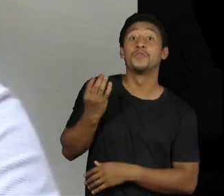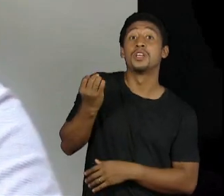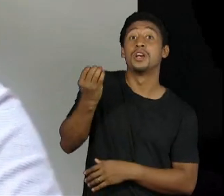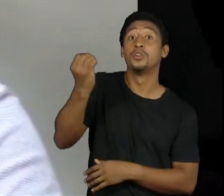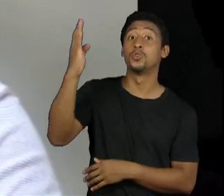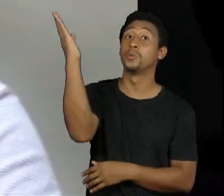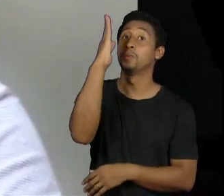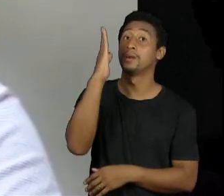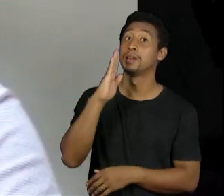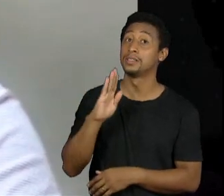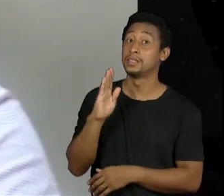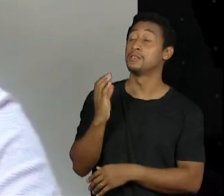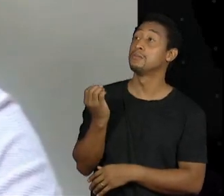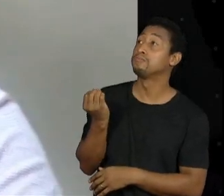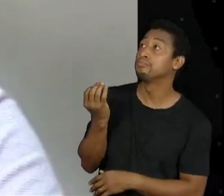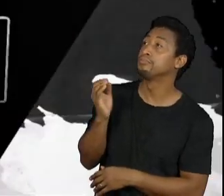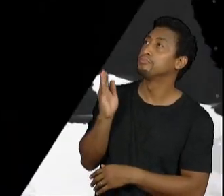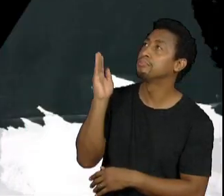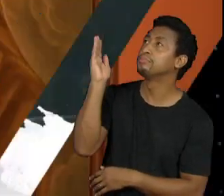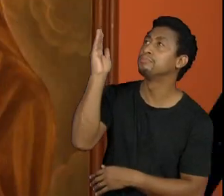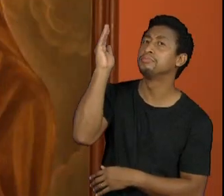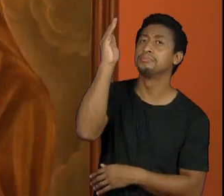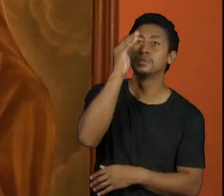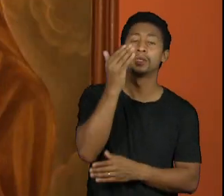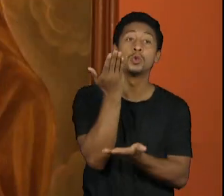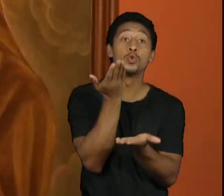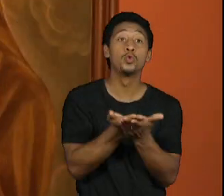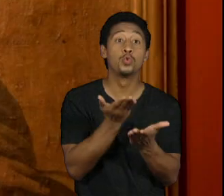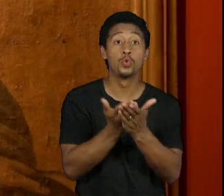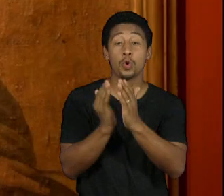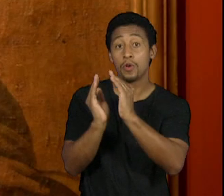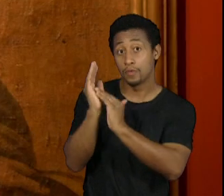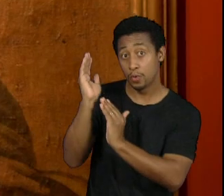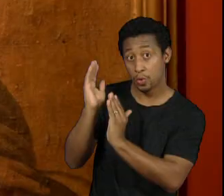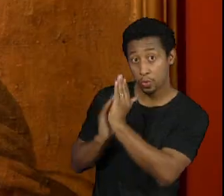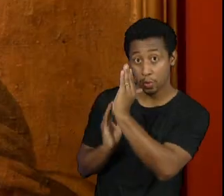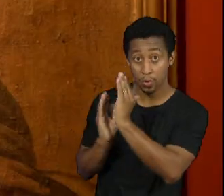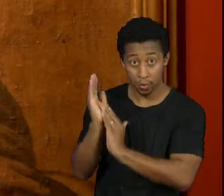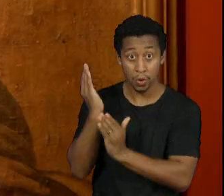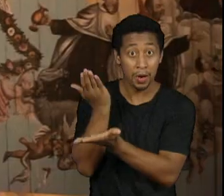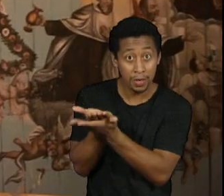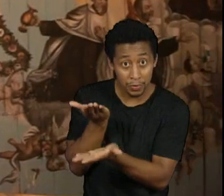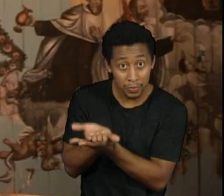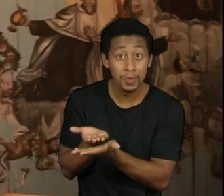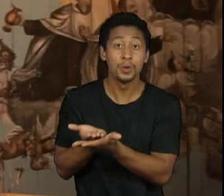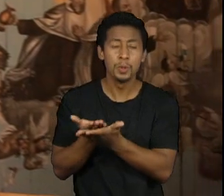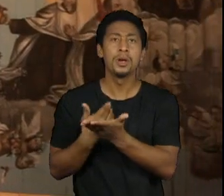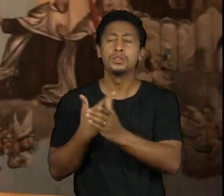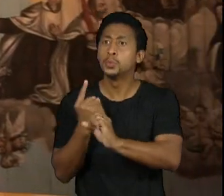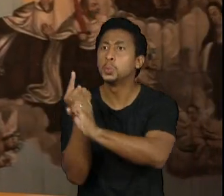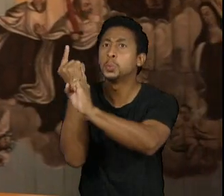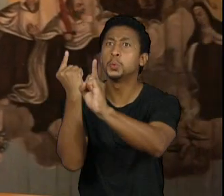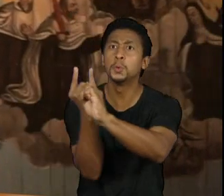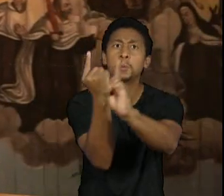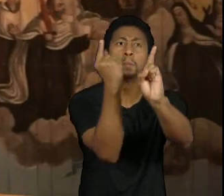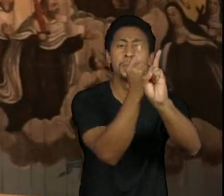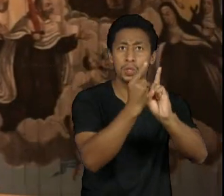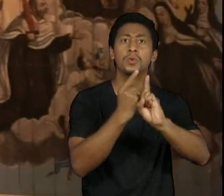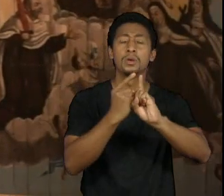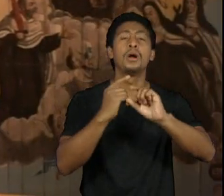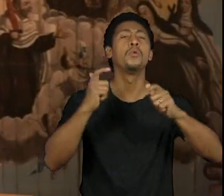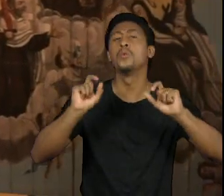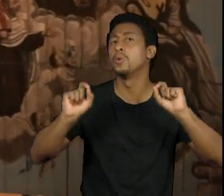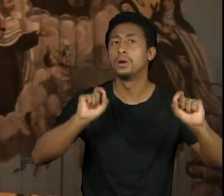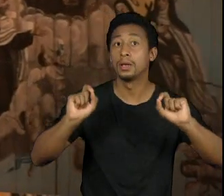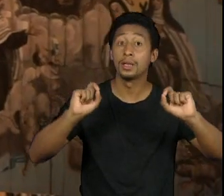aprendiz e estudado folclore o Mário ele chega em Itu e descobre decorações extraordinárias nos tetos da igreja de